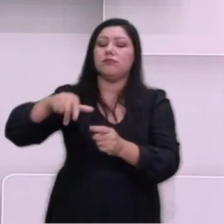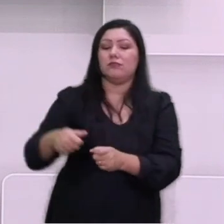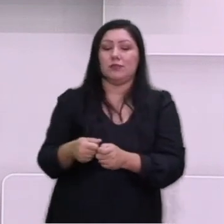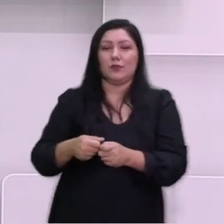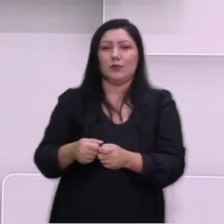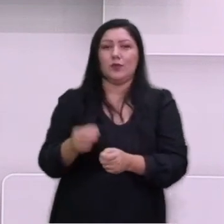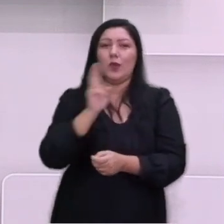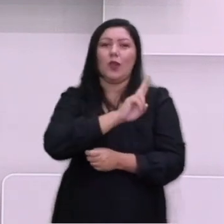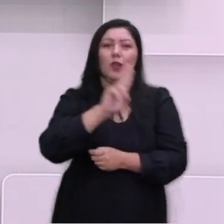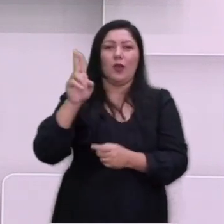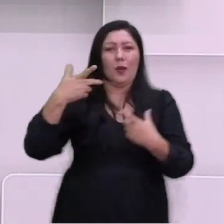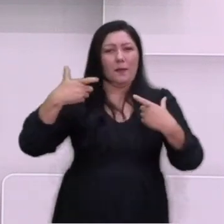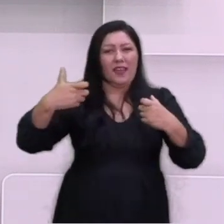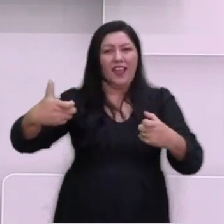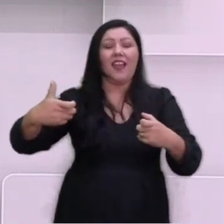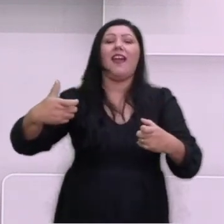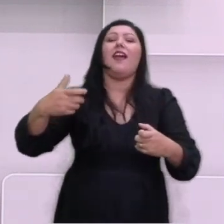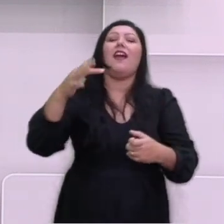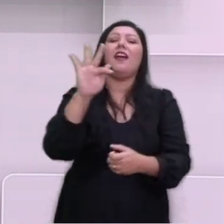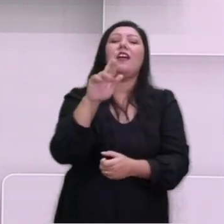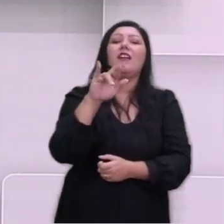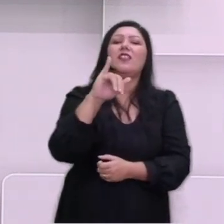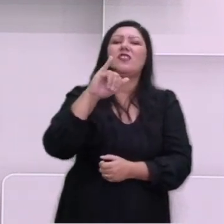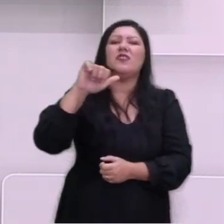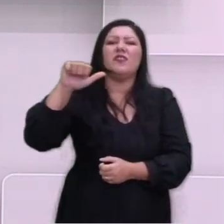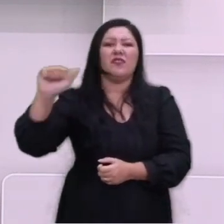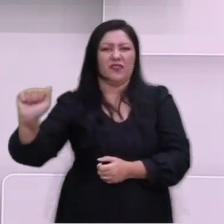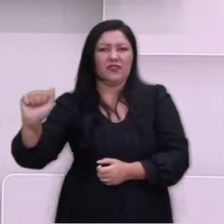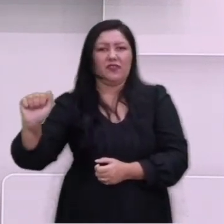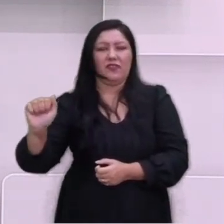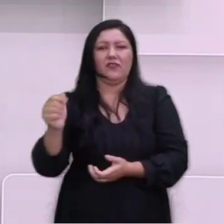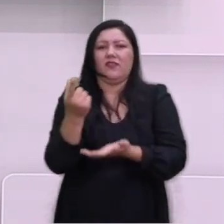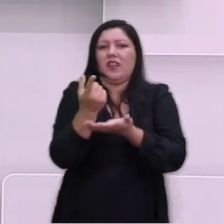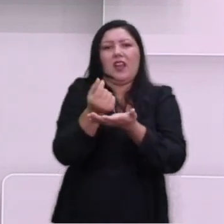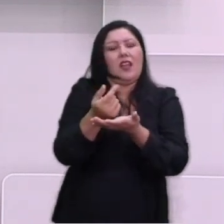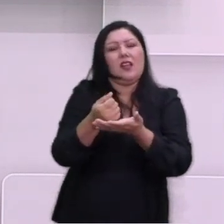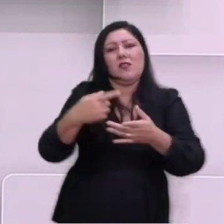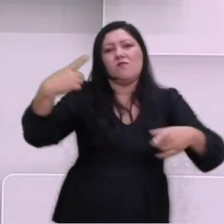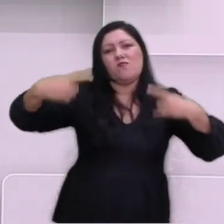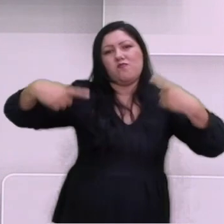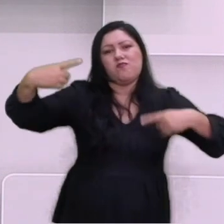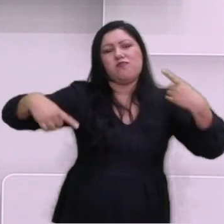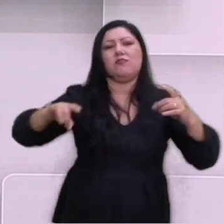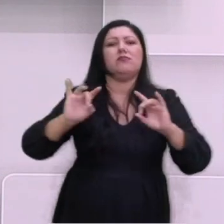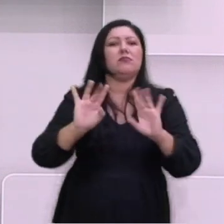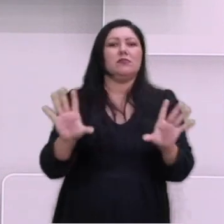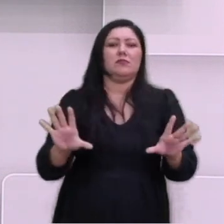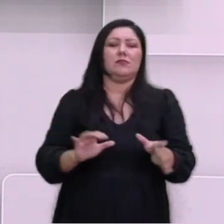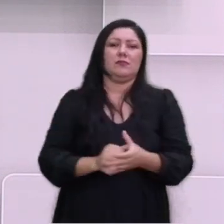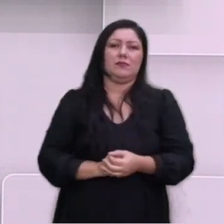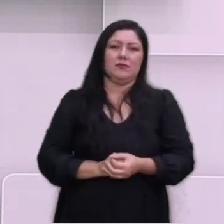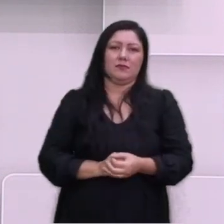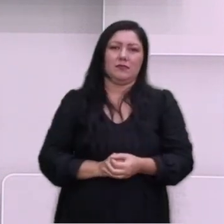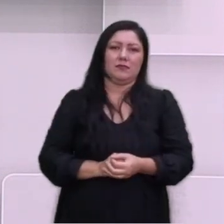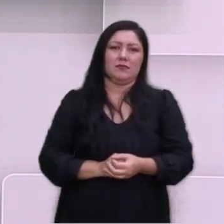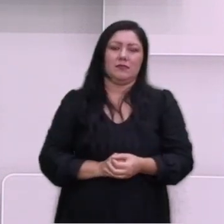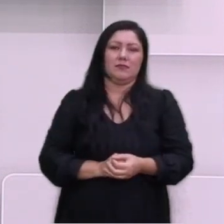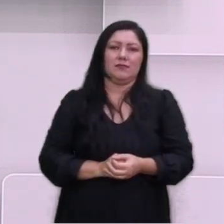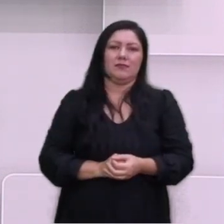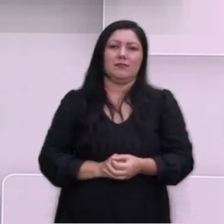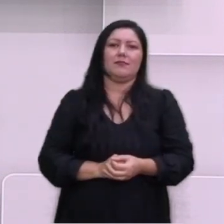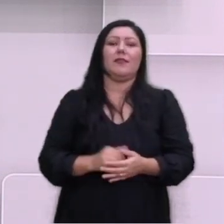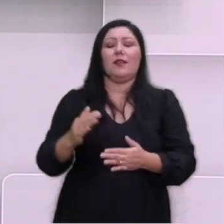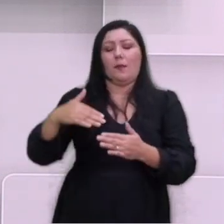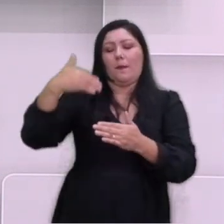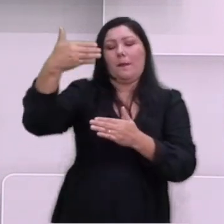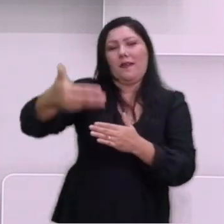Fria, que são os capitalistas versus socialistas. E aqui já um gancho para a